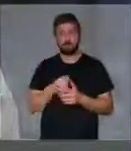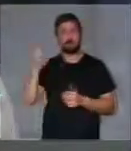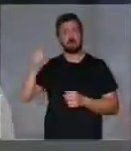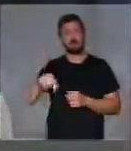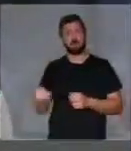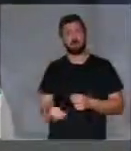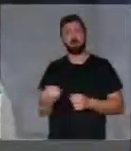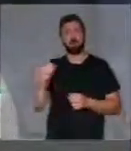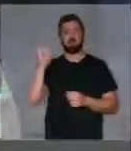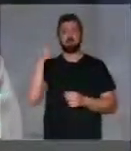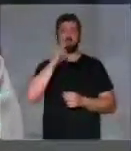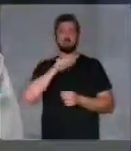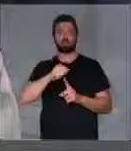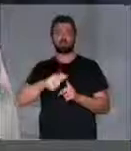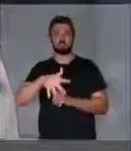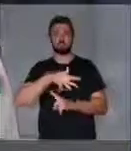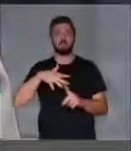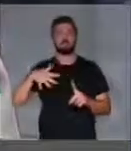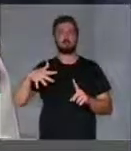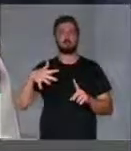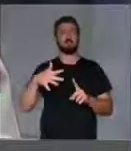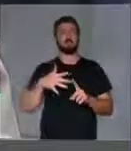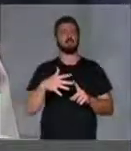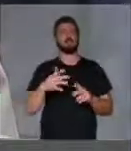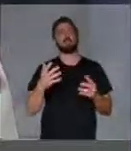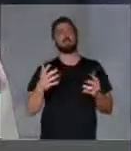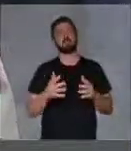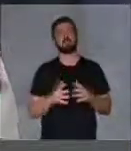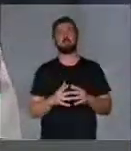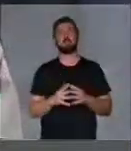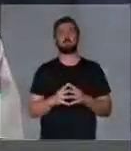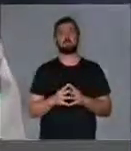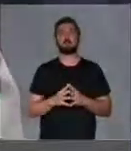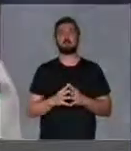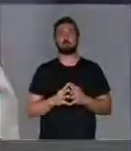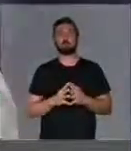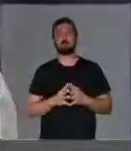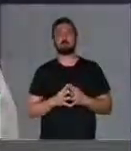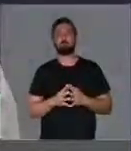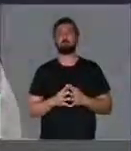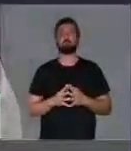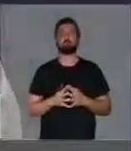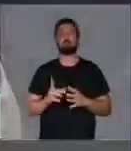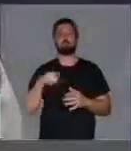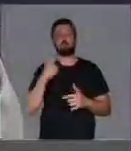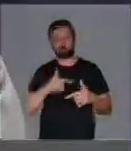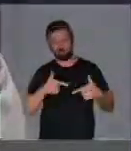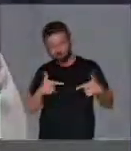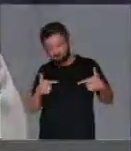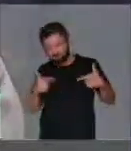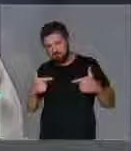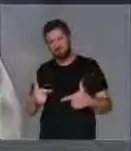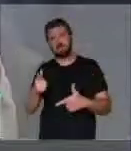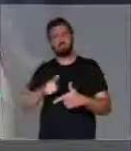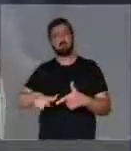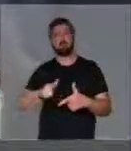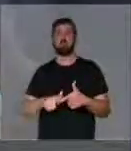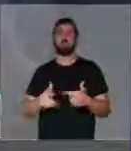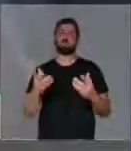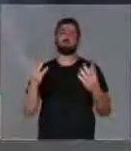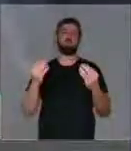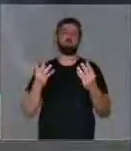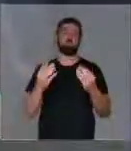importante numa sociedade em que temos enfrentado grandes problemas